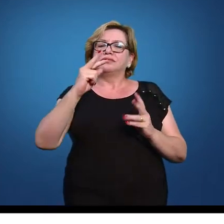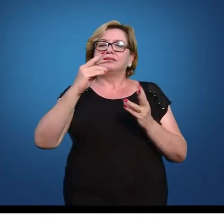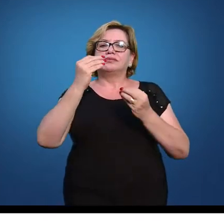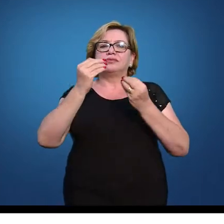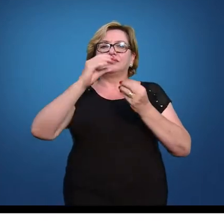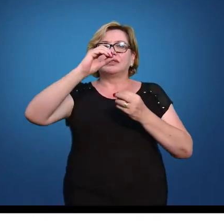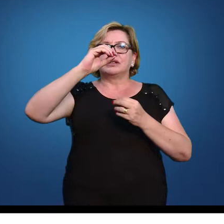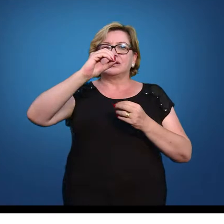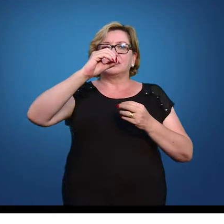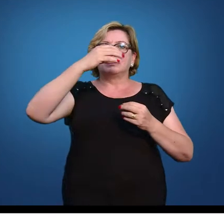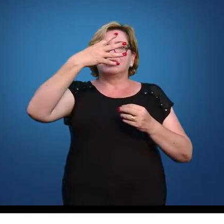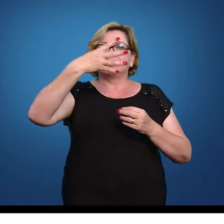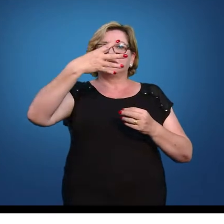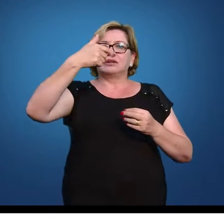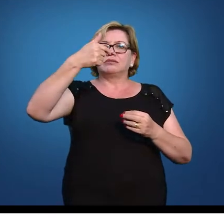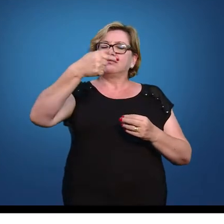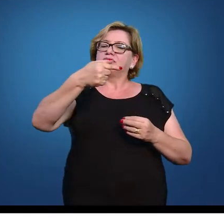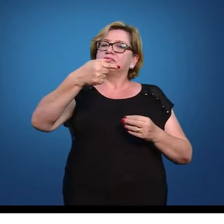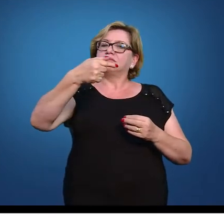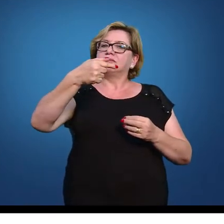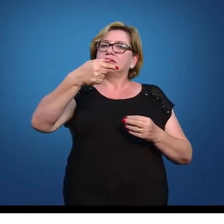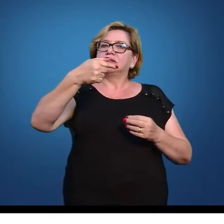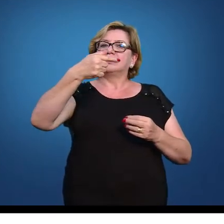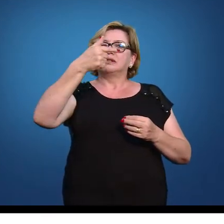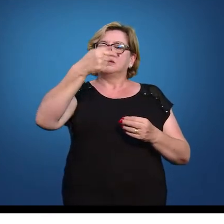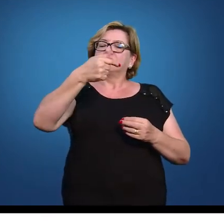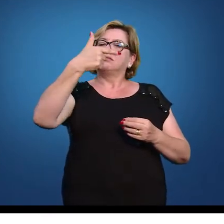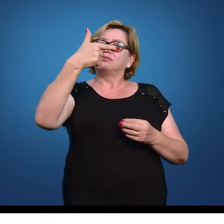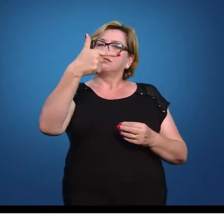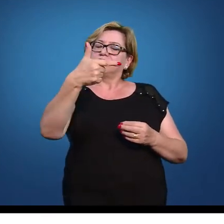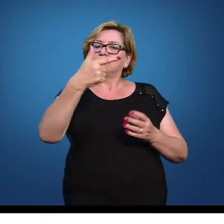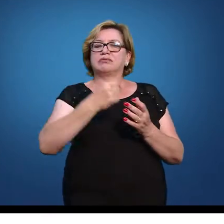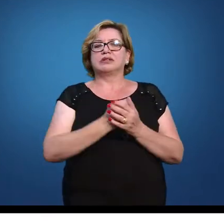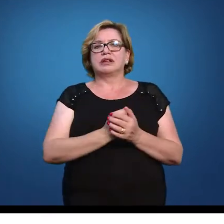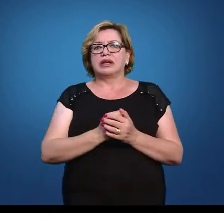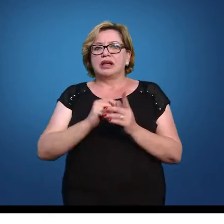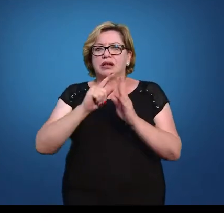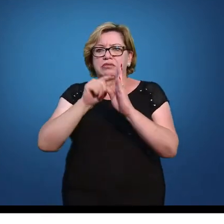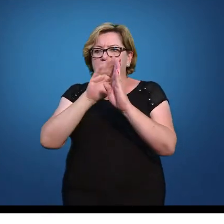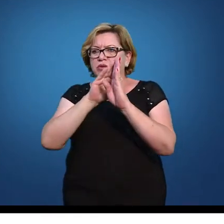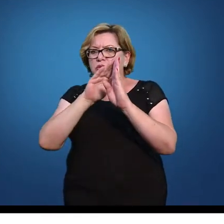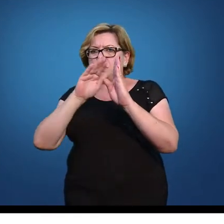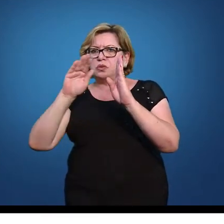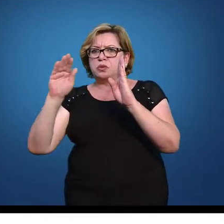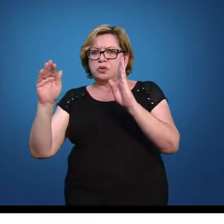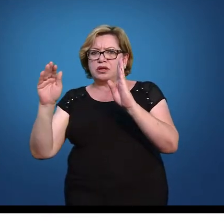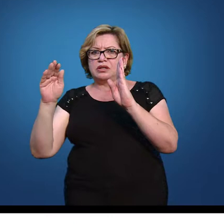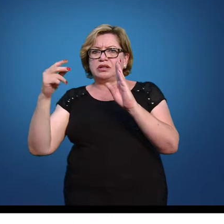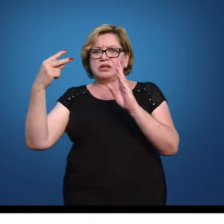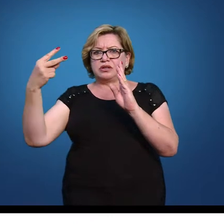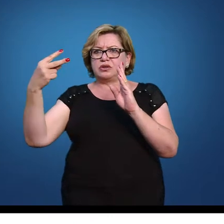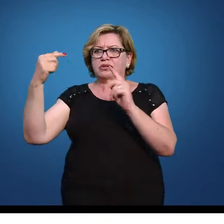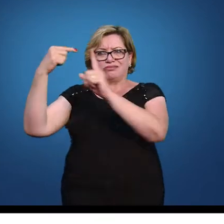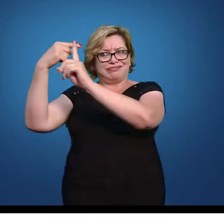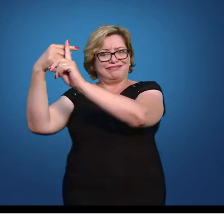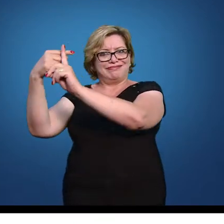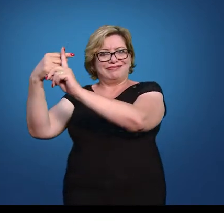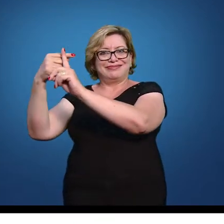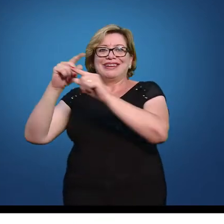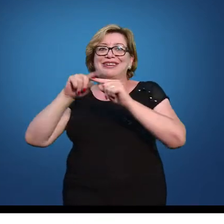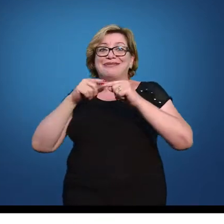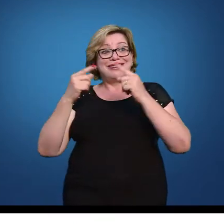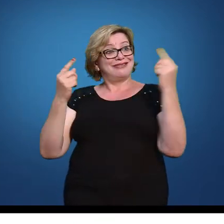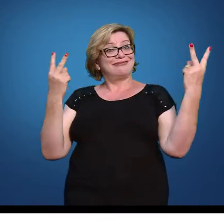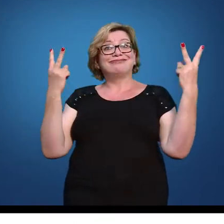área 0 47 72. Ah, tá, mas esse pedaço aí o professor corresponde para 2 positivo,